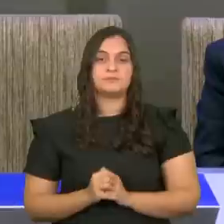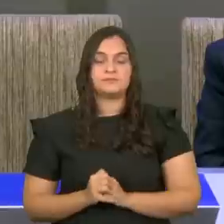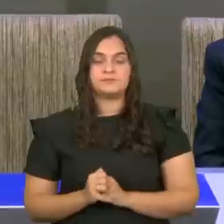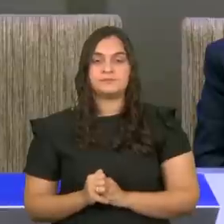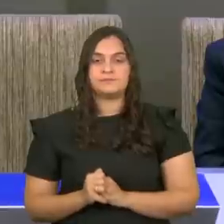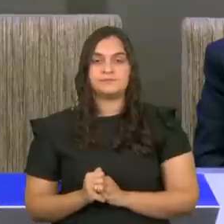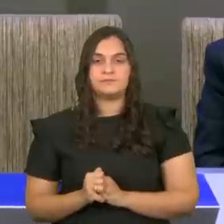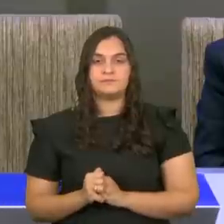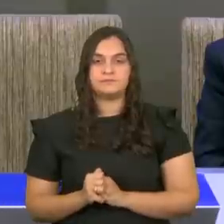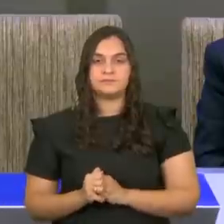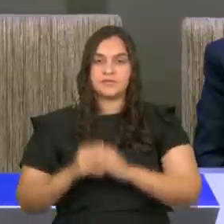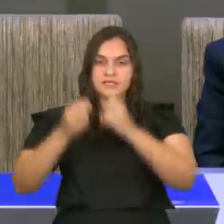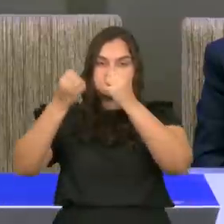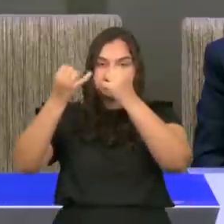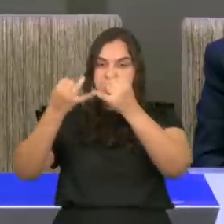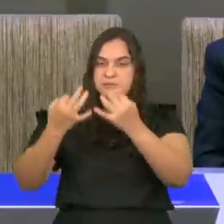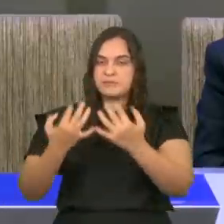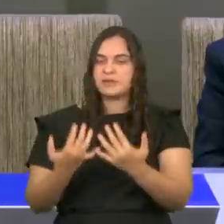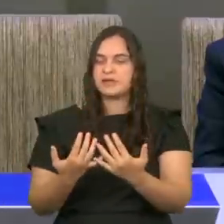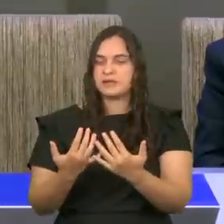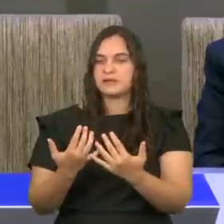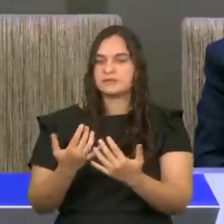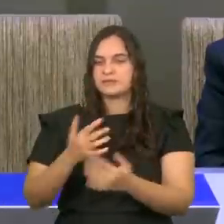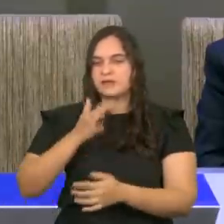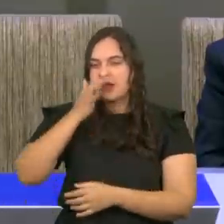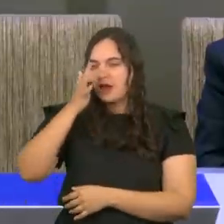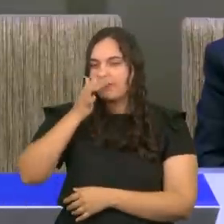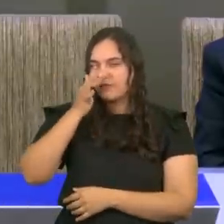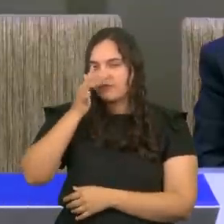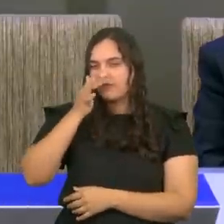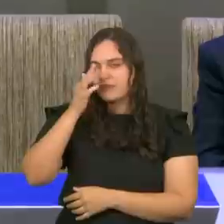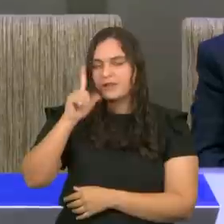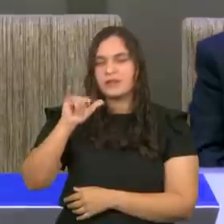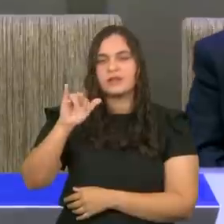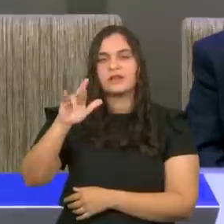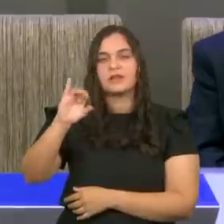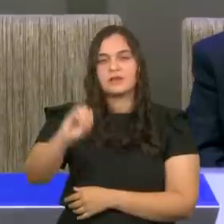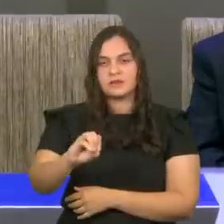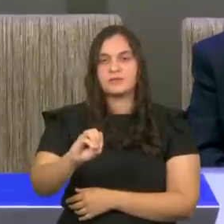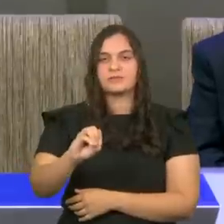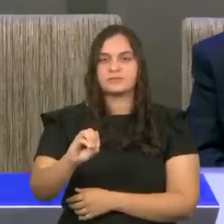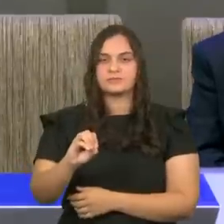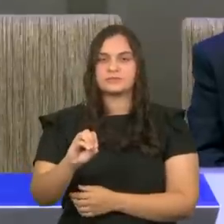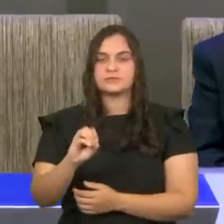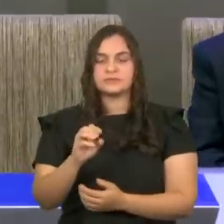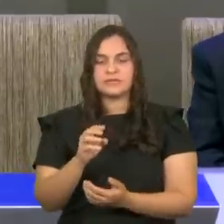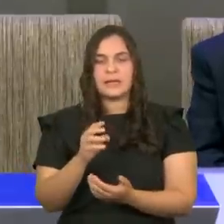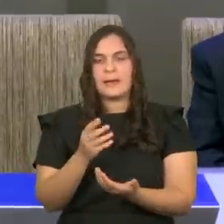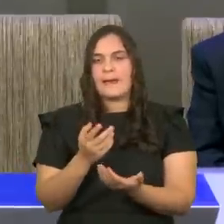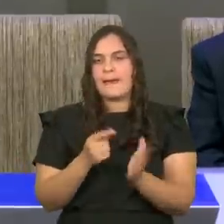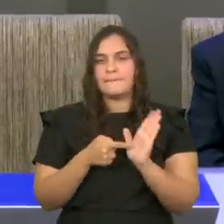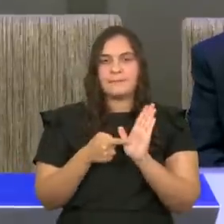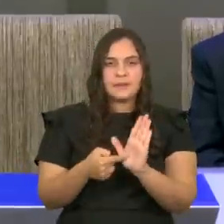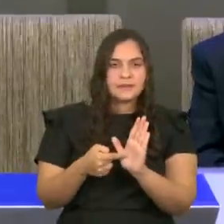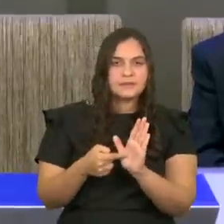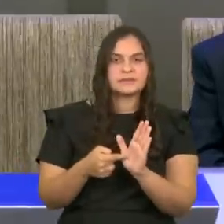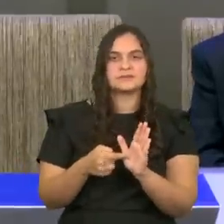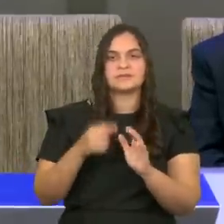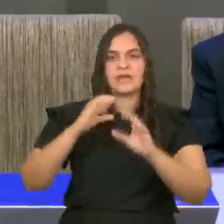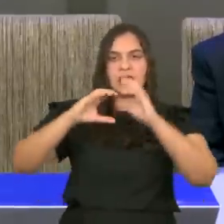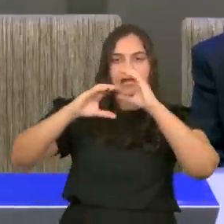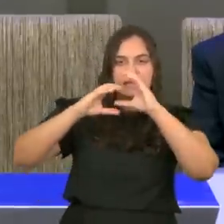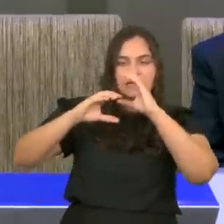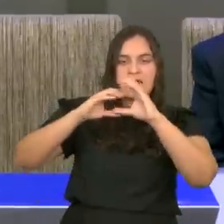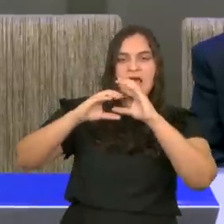descrevem, às vezes que o lírio aparece, principalmente no livro de Cantares, fala acerca do